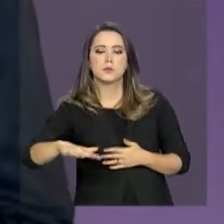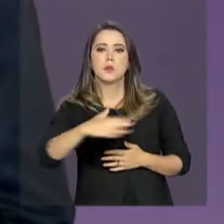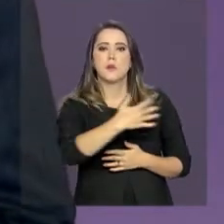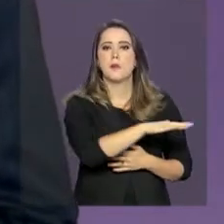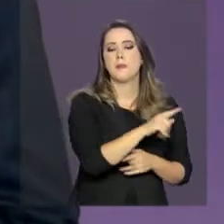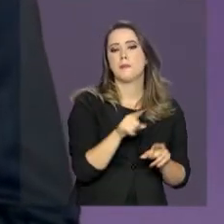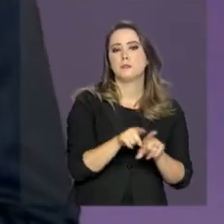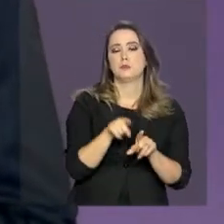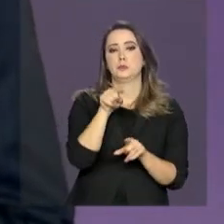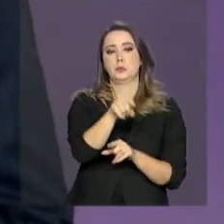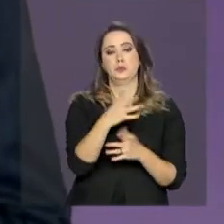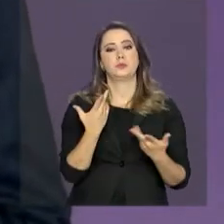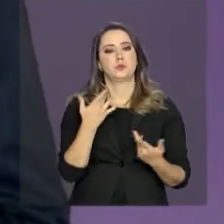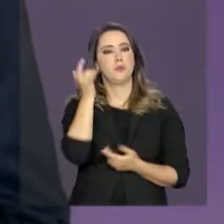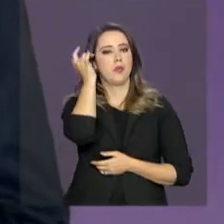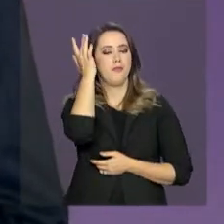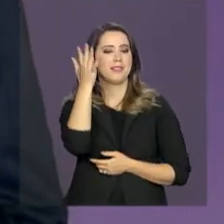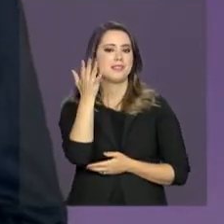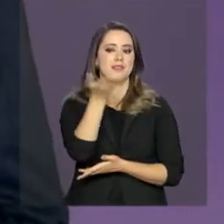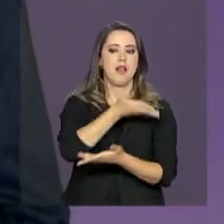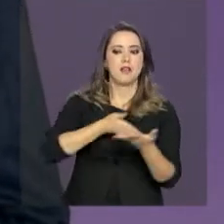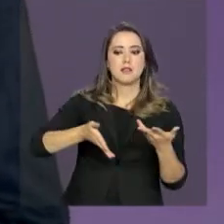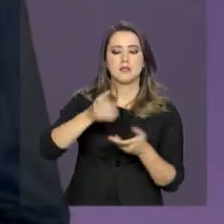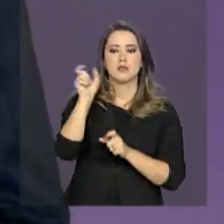Carlos Fonseca, A